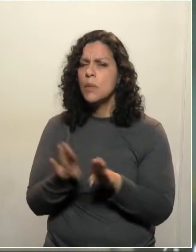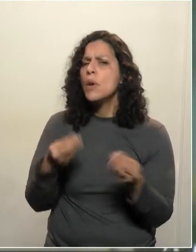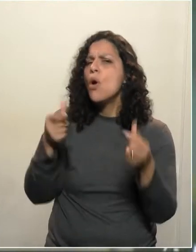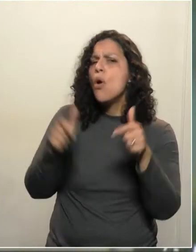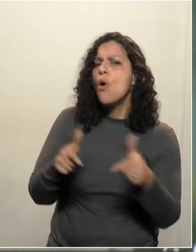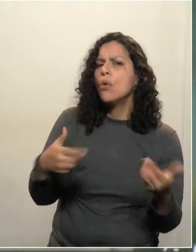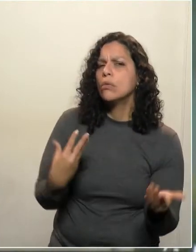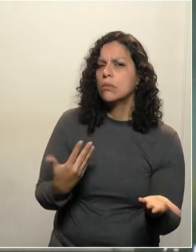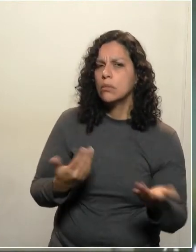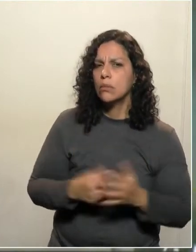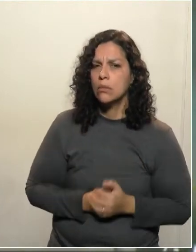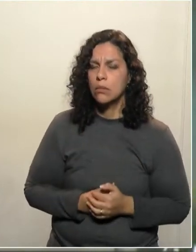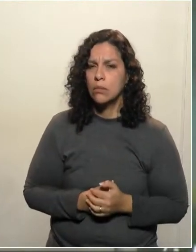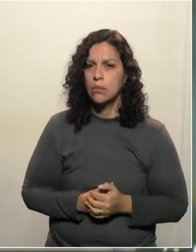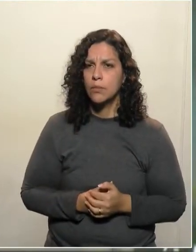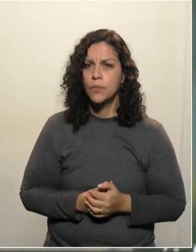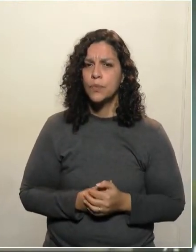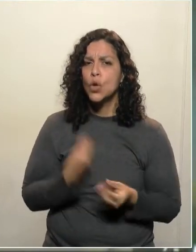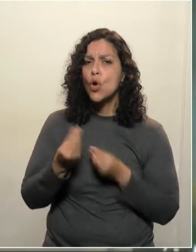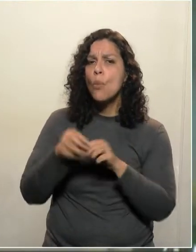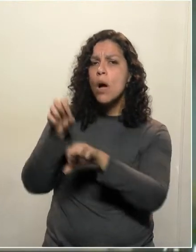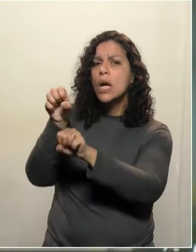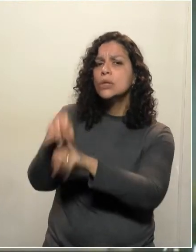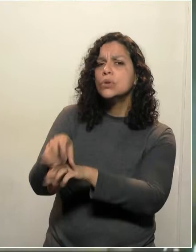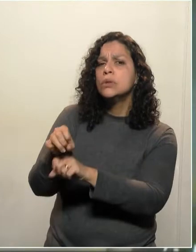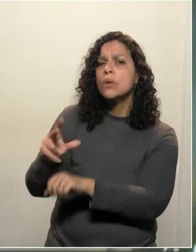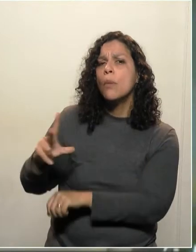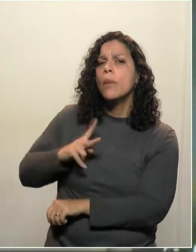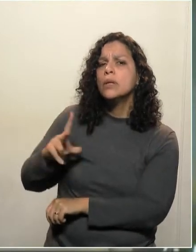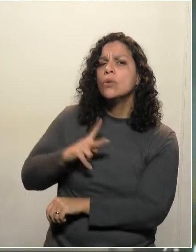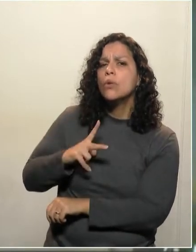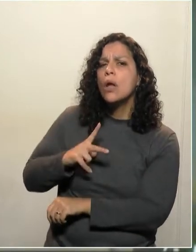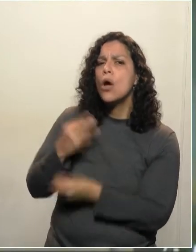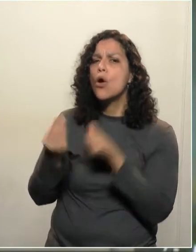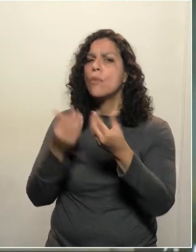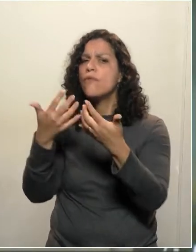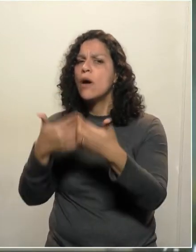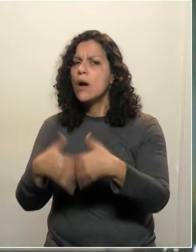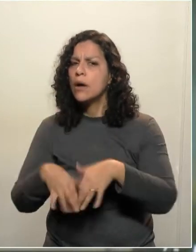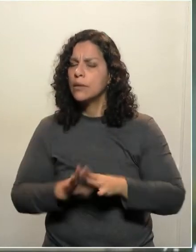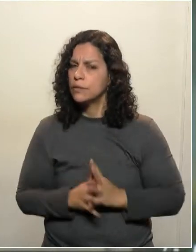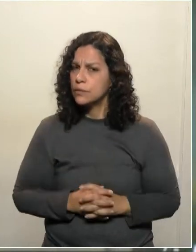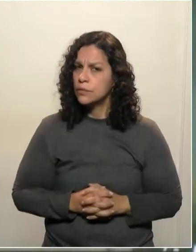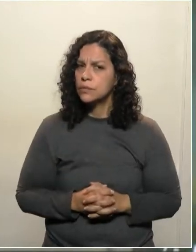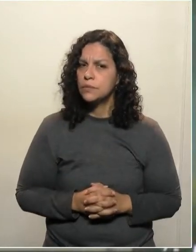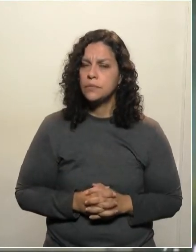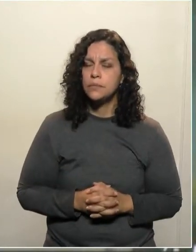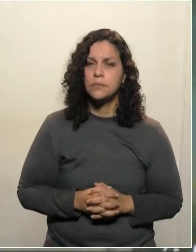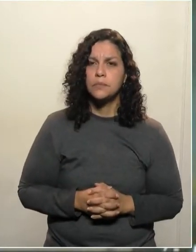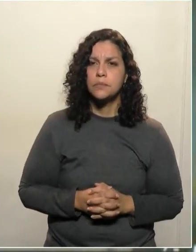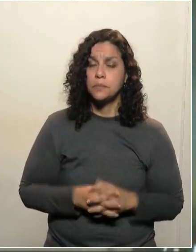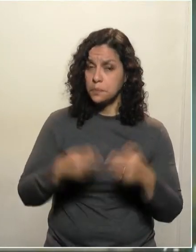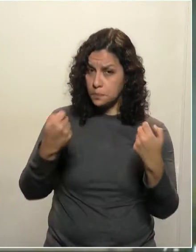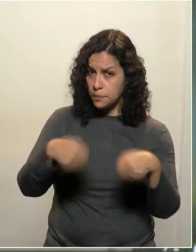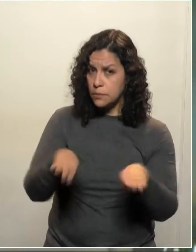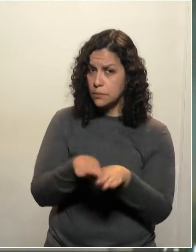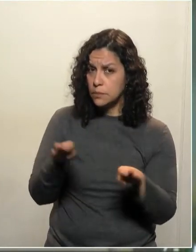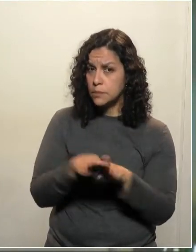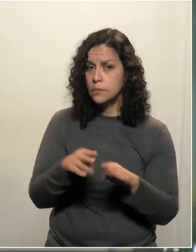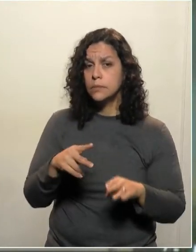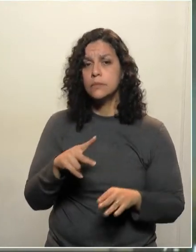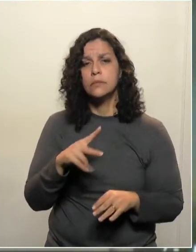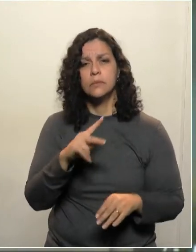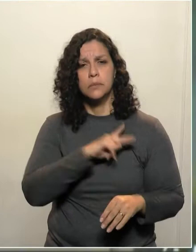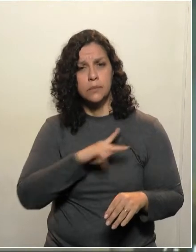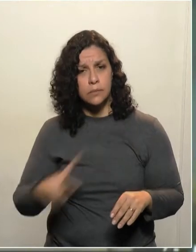ensino privado, onde é que entram as instituições de ensino privado. É preciso, senhor presidente, que a gente